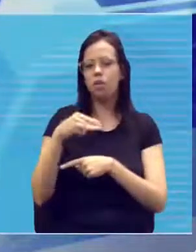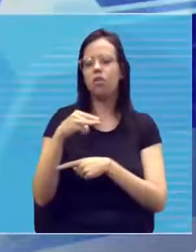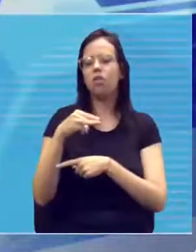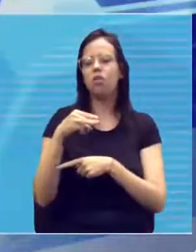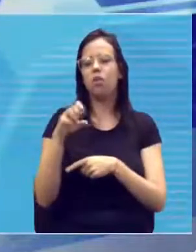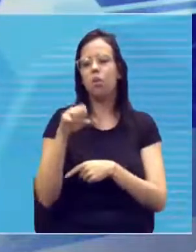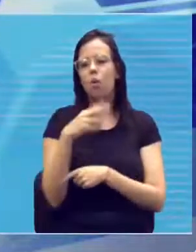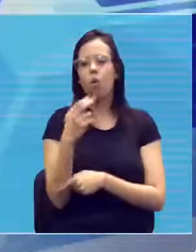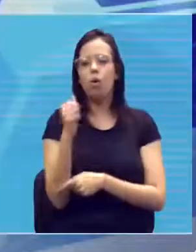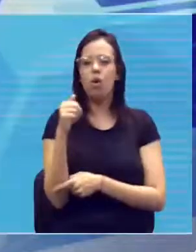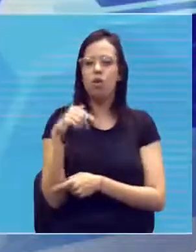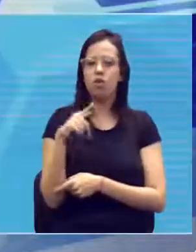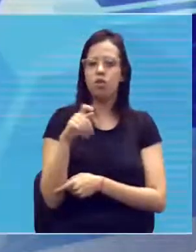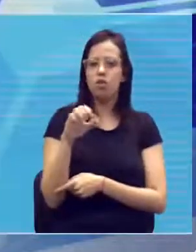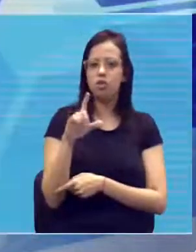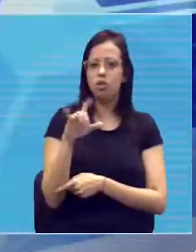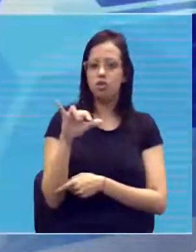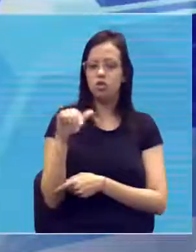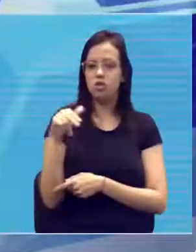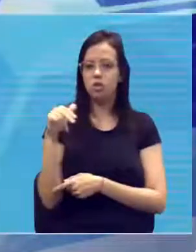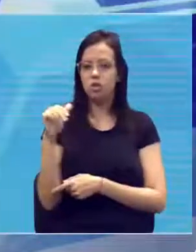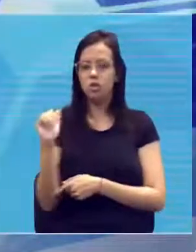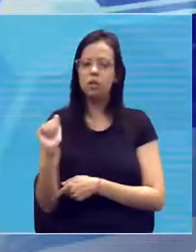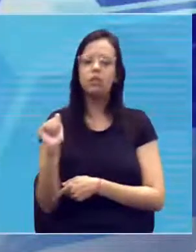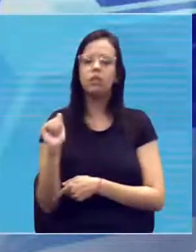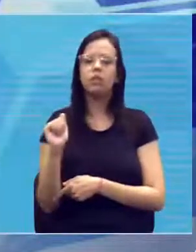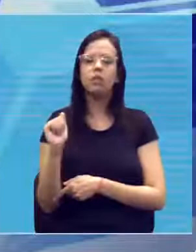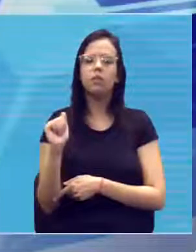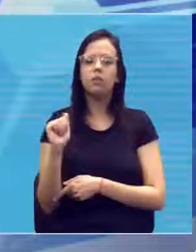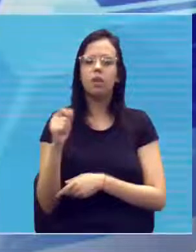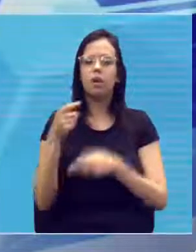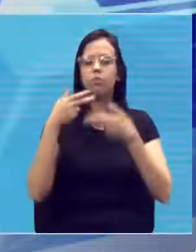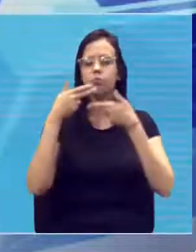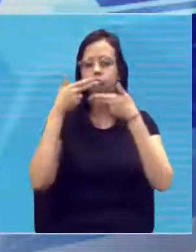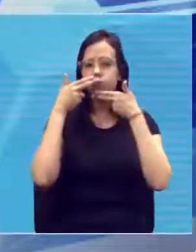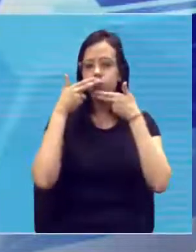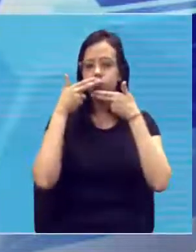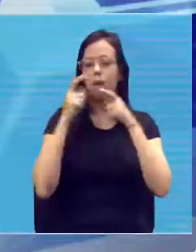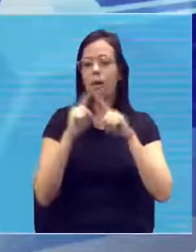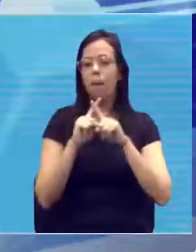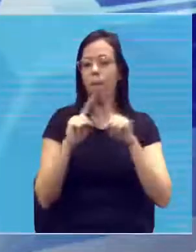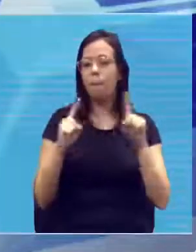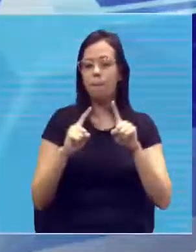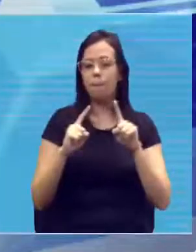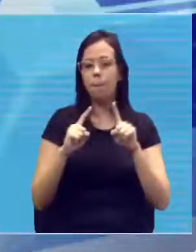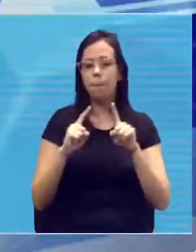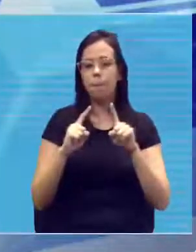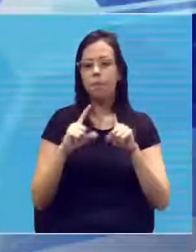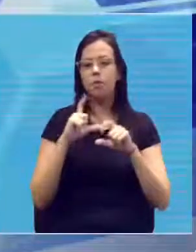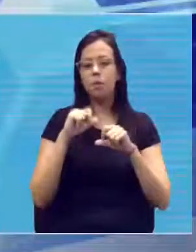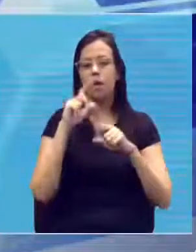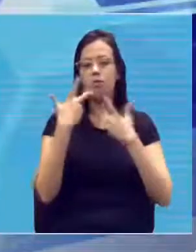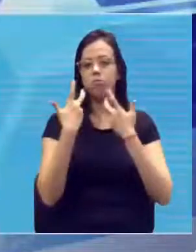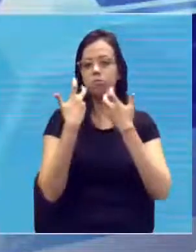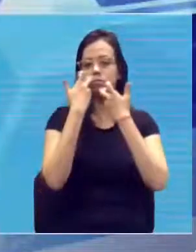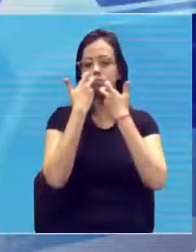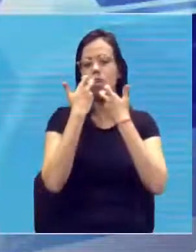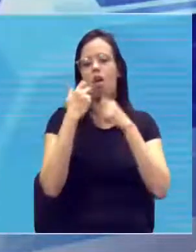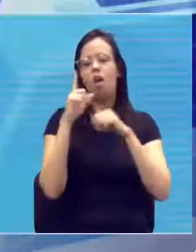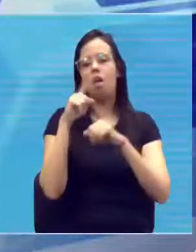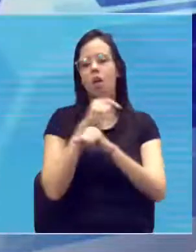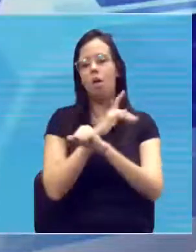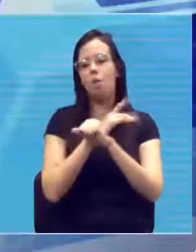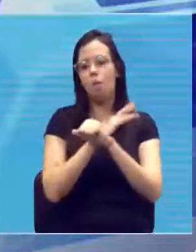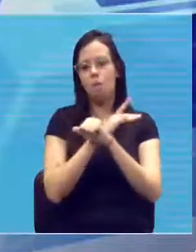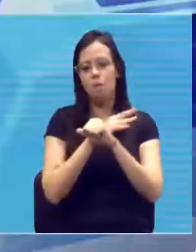Angelina Jolie, na minha boca, professor. Carnudona, né? Não, não é carnudona, não. É um ácido que você colocou na boca,